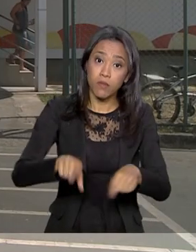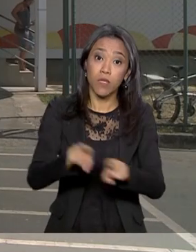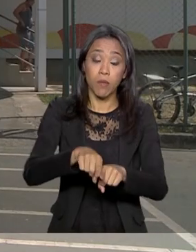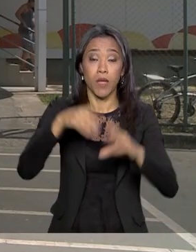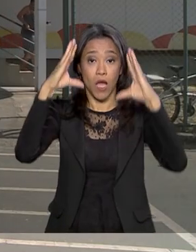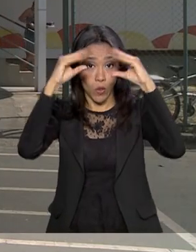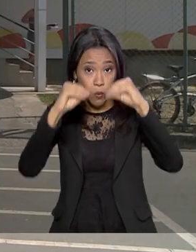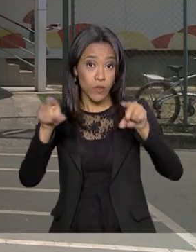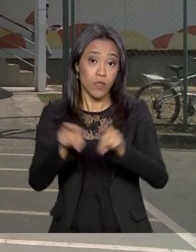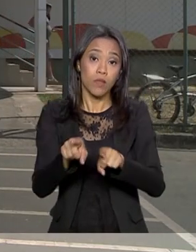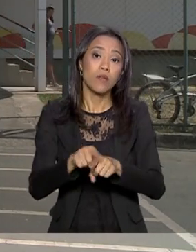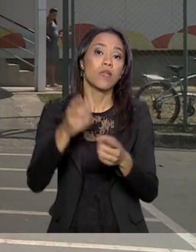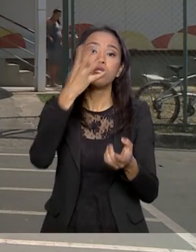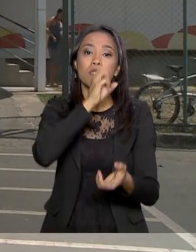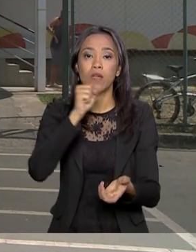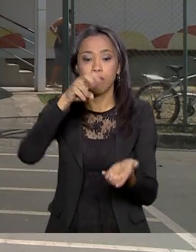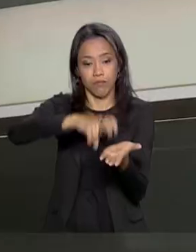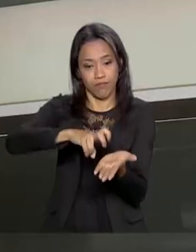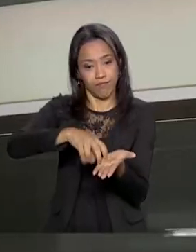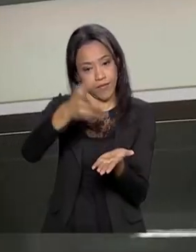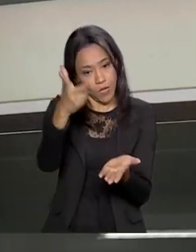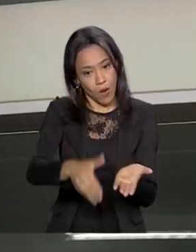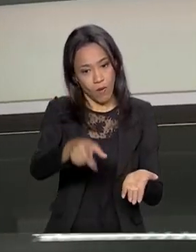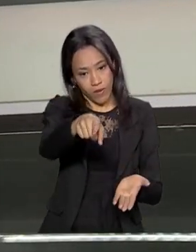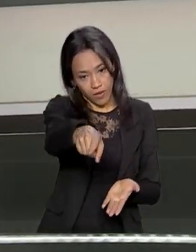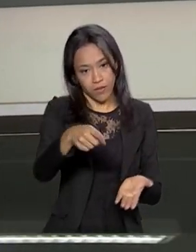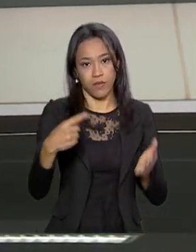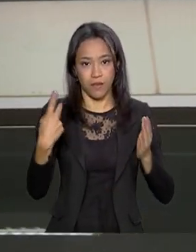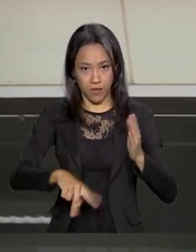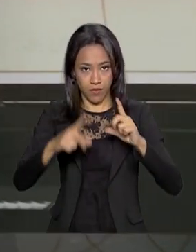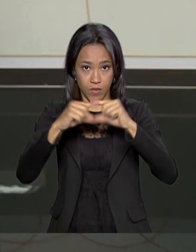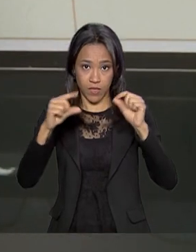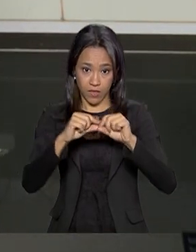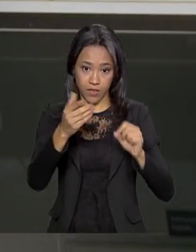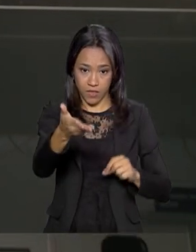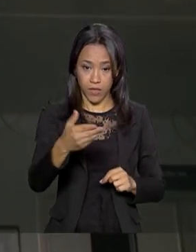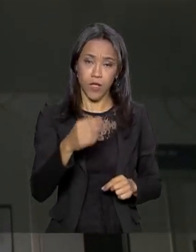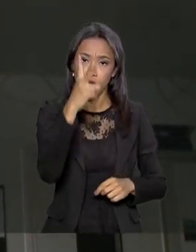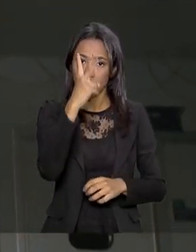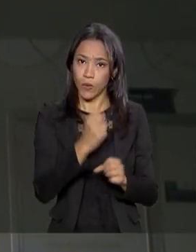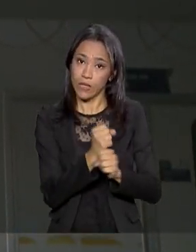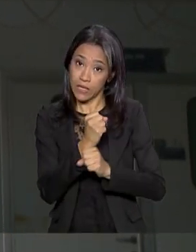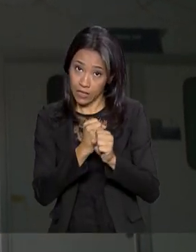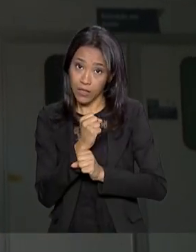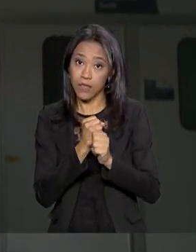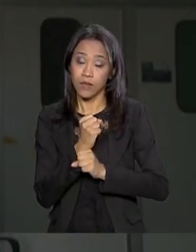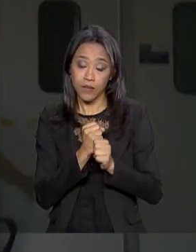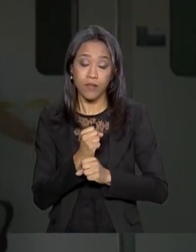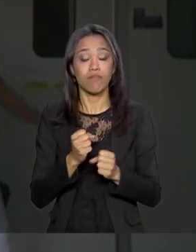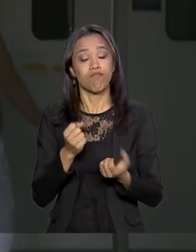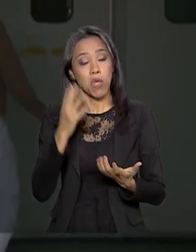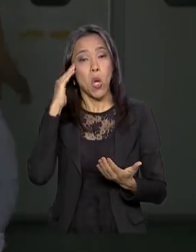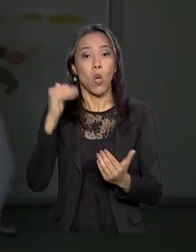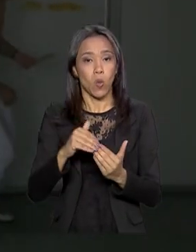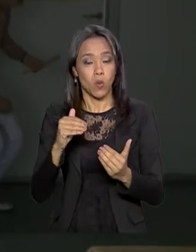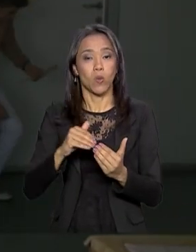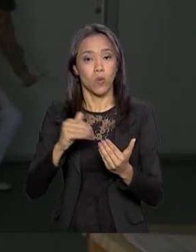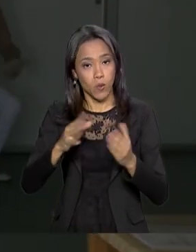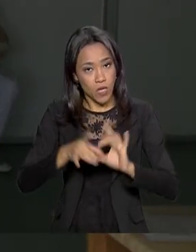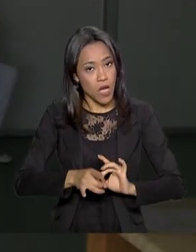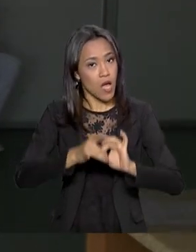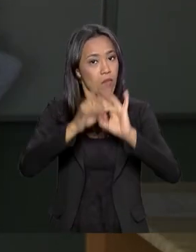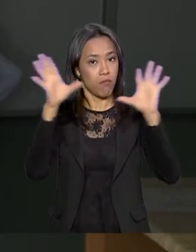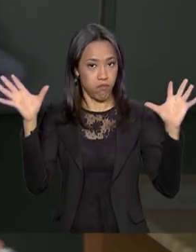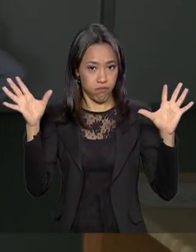como este centro de atendimento em Brasília. Há dois anos essa unidade de saúde aderiu ao programa e está com o horário de atendimento